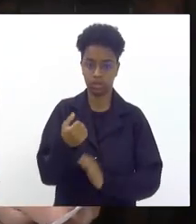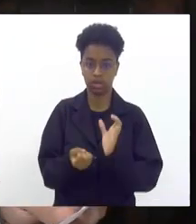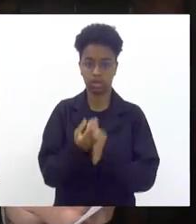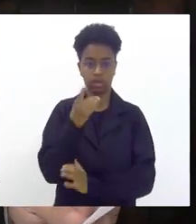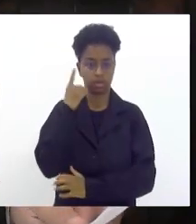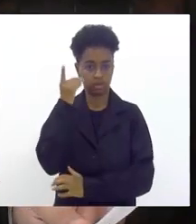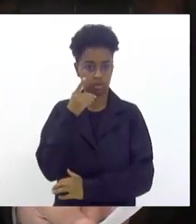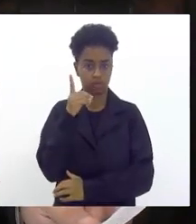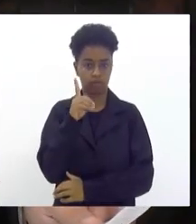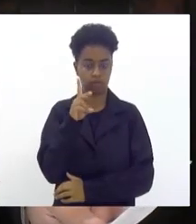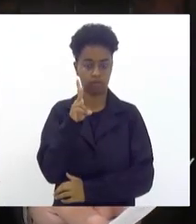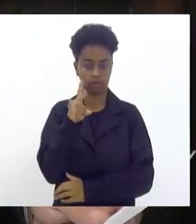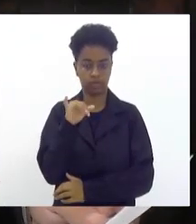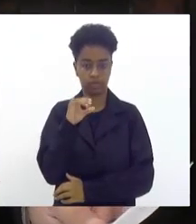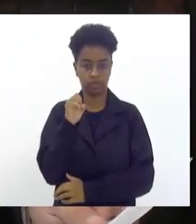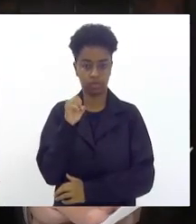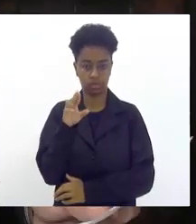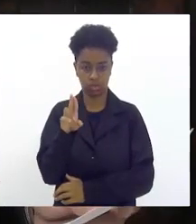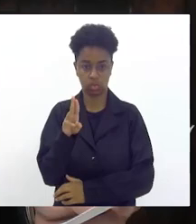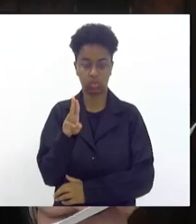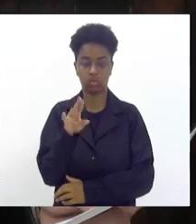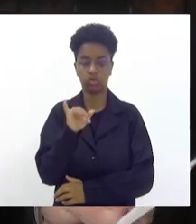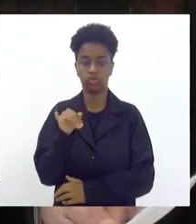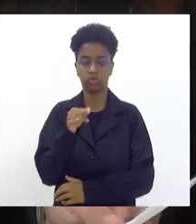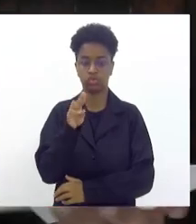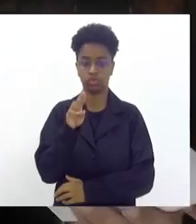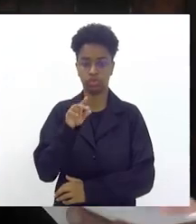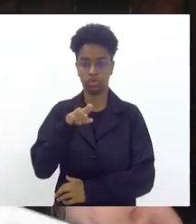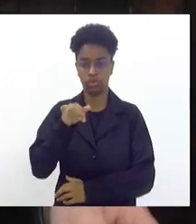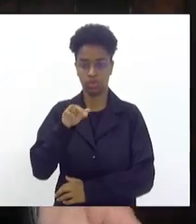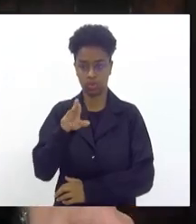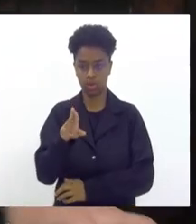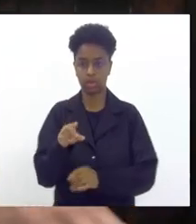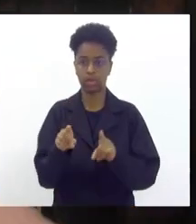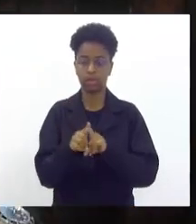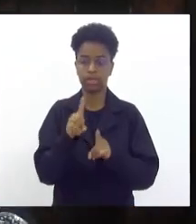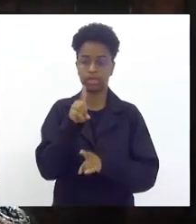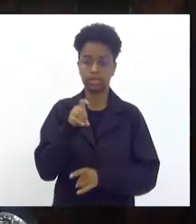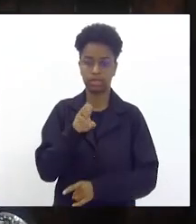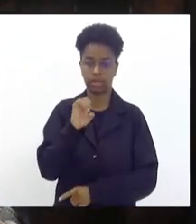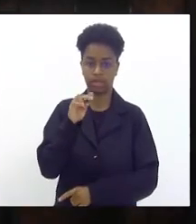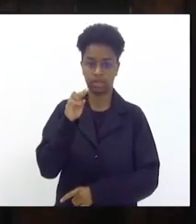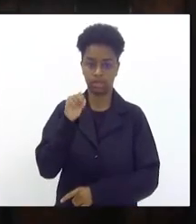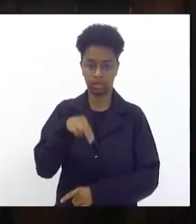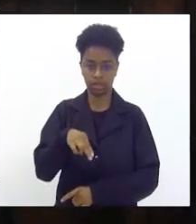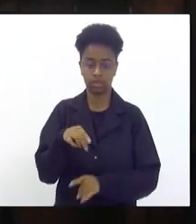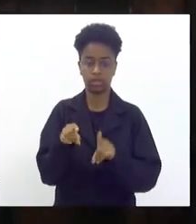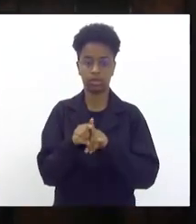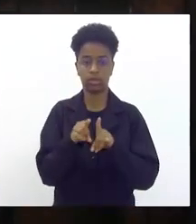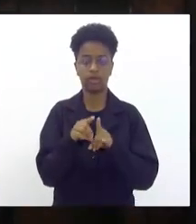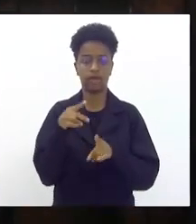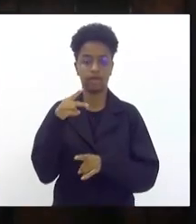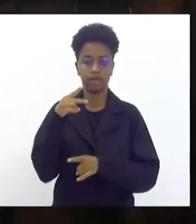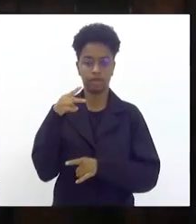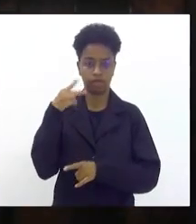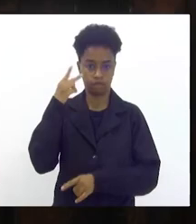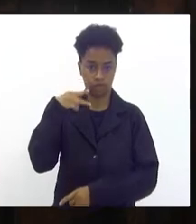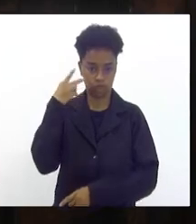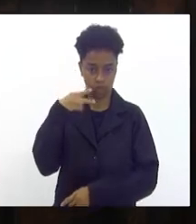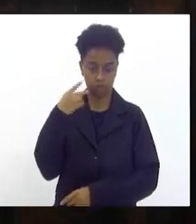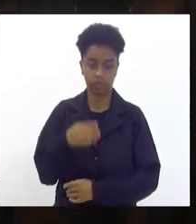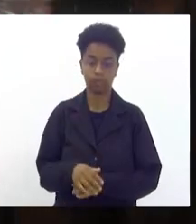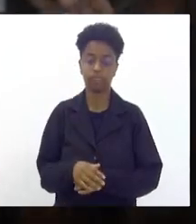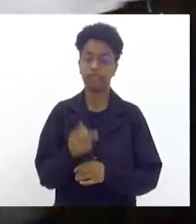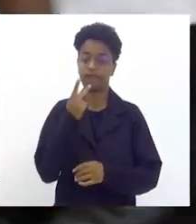Vitor Júnior Rodrigo Amorim Rafael Nobre Luiz Cláudio Zeidã e Verônica Lima que é o projeto esse que nós discutimos hoje sobre a questão